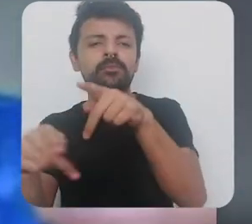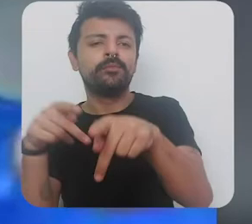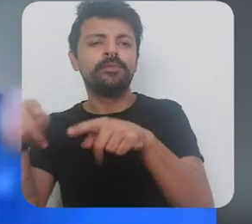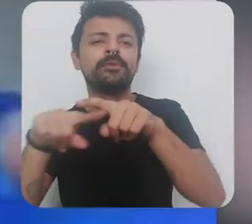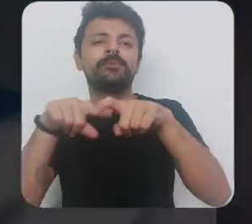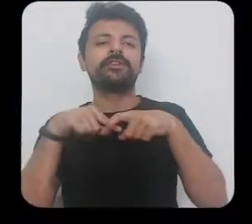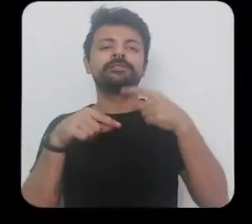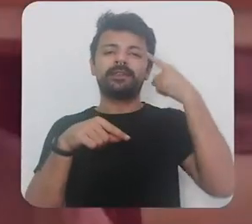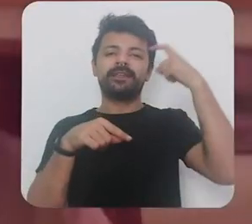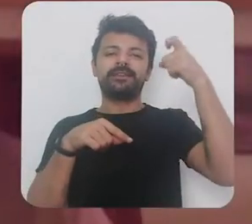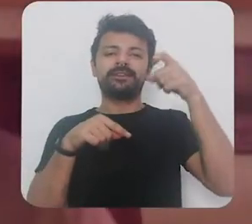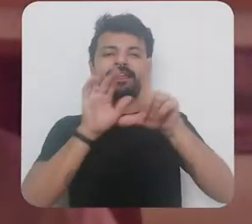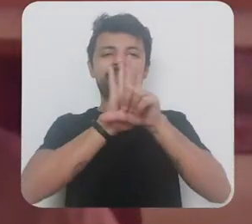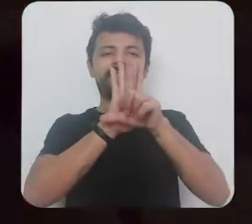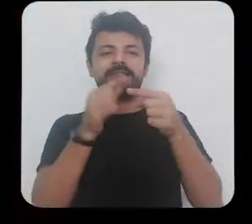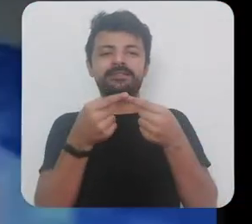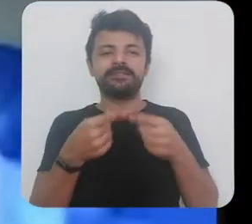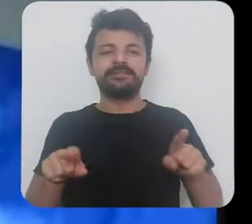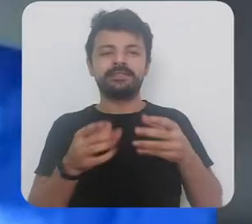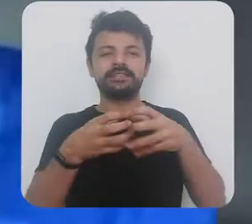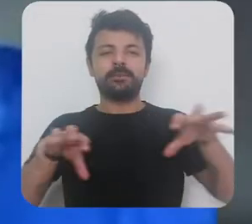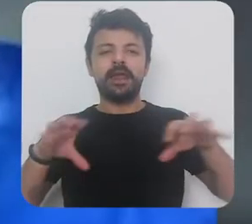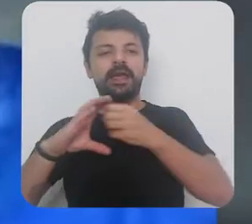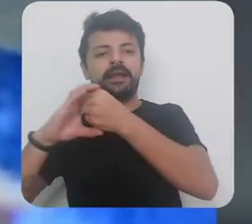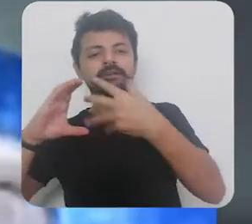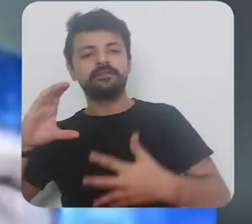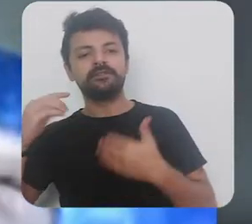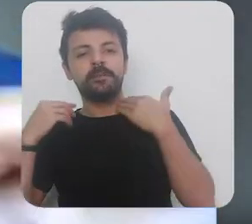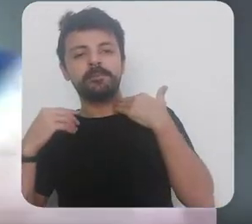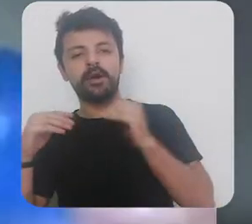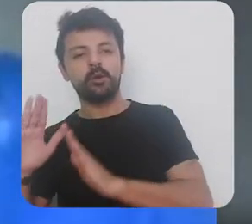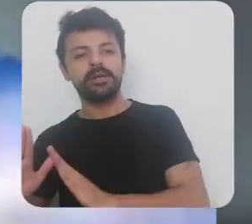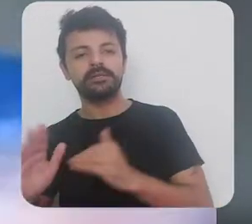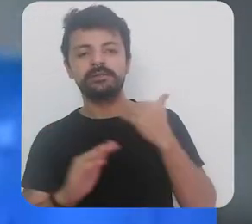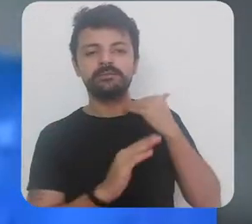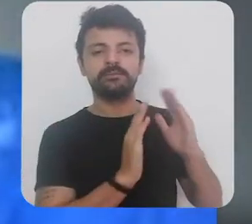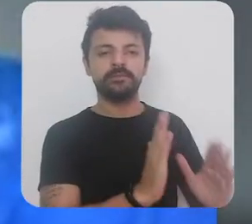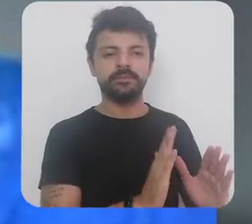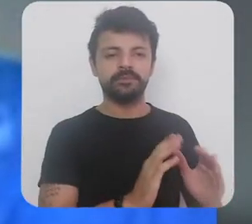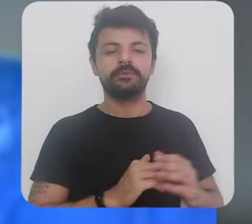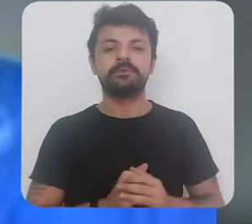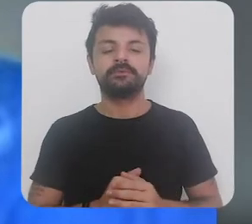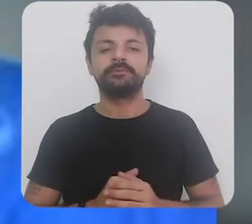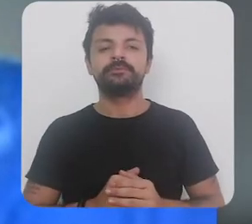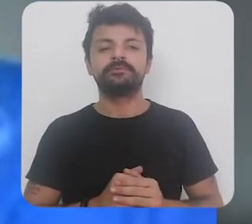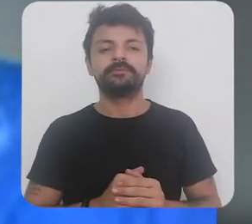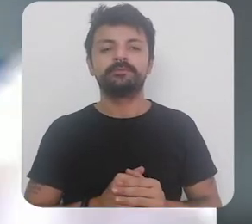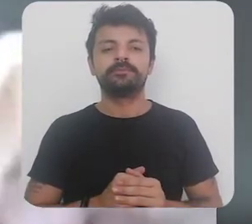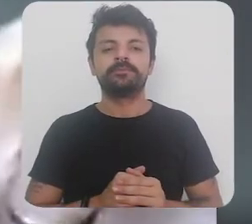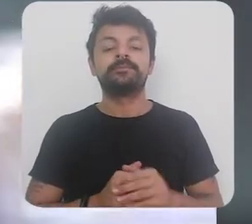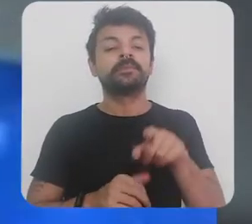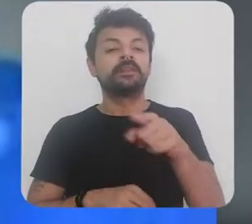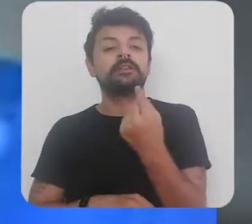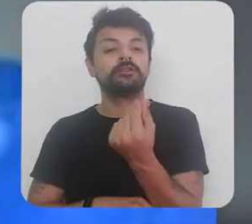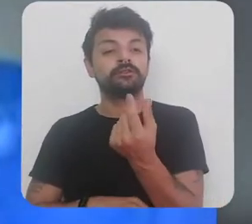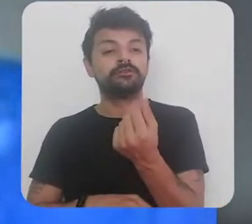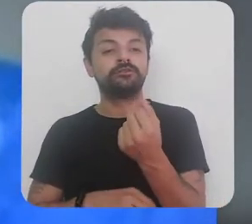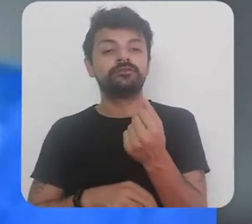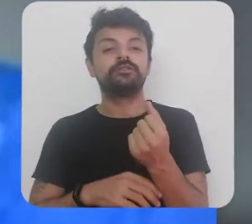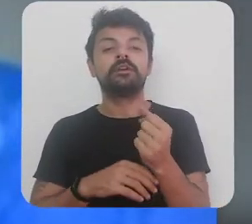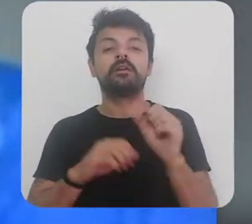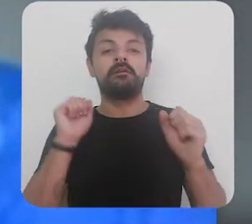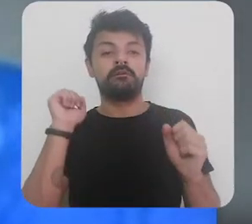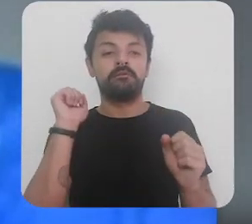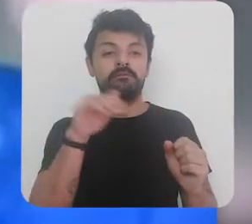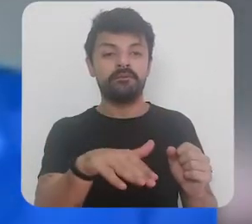separação dessas características isso a gente percebeu em 2008 o dinheiro